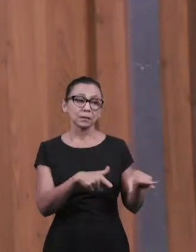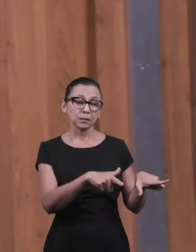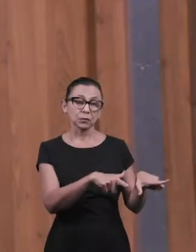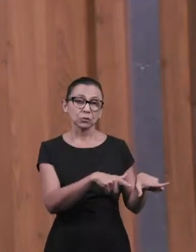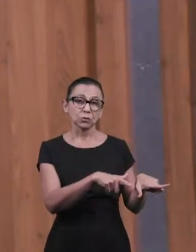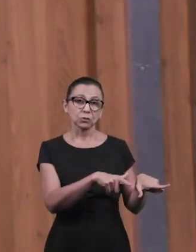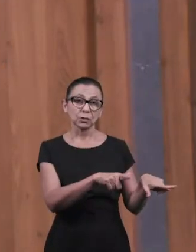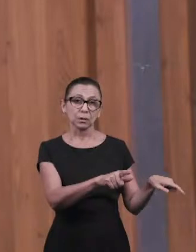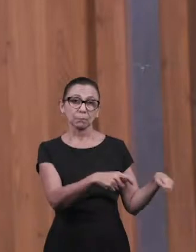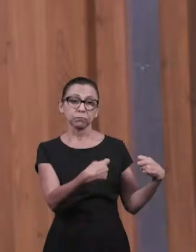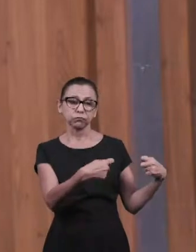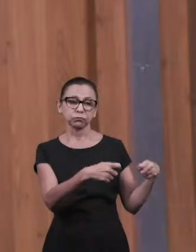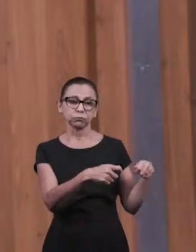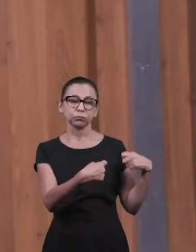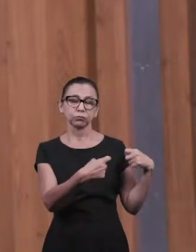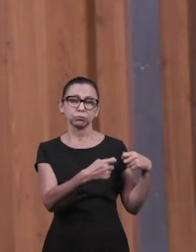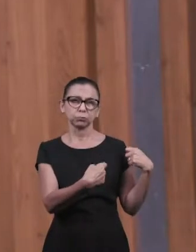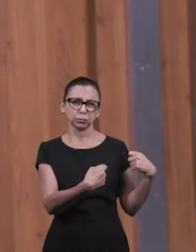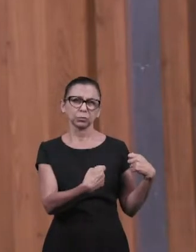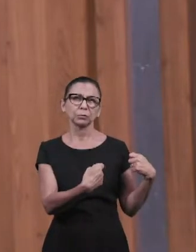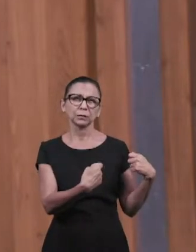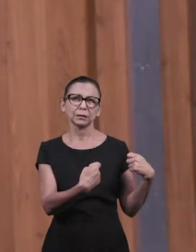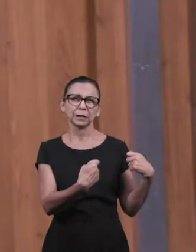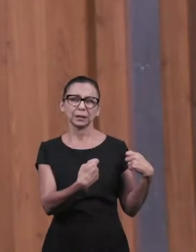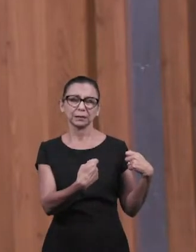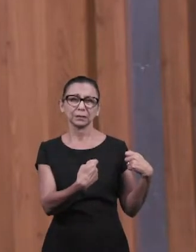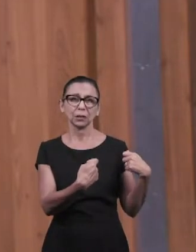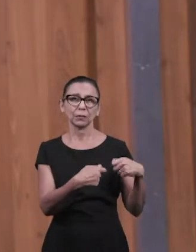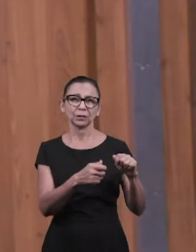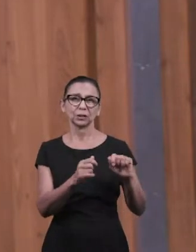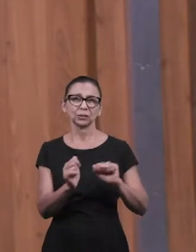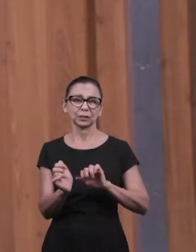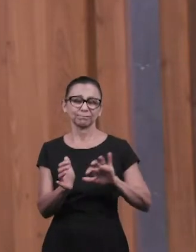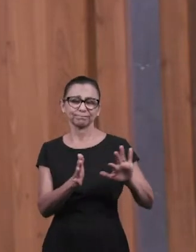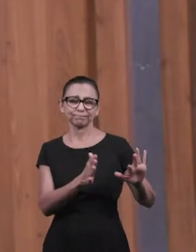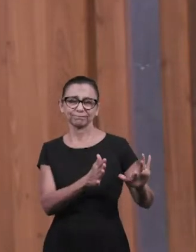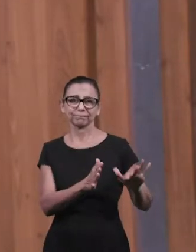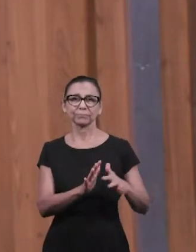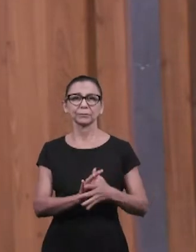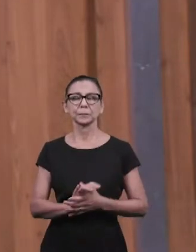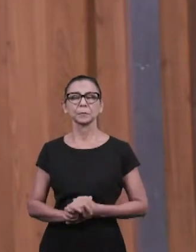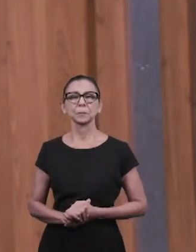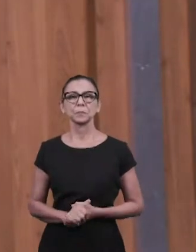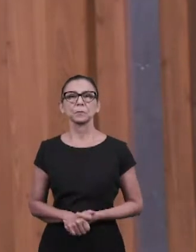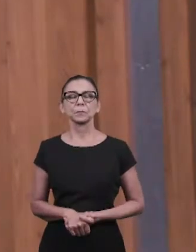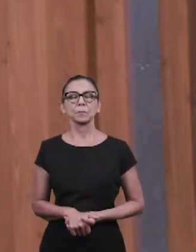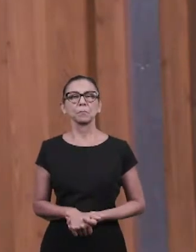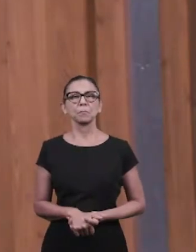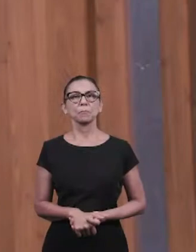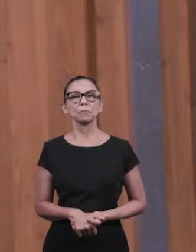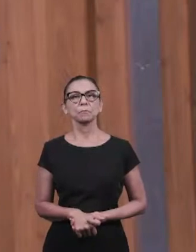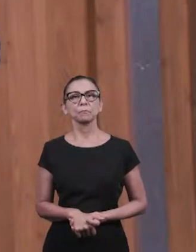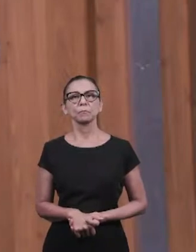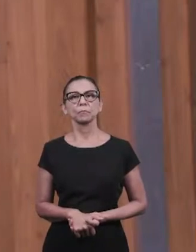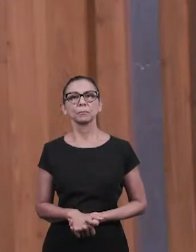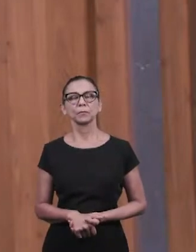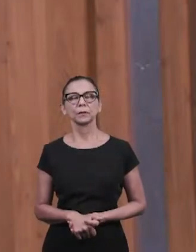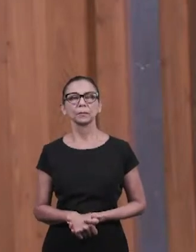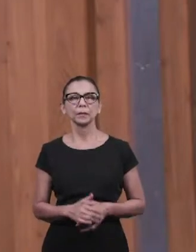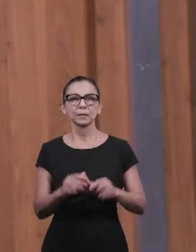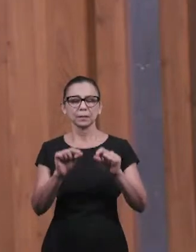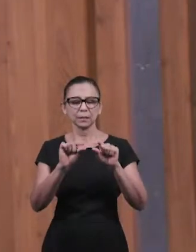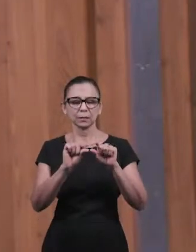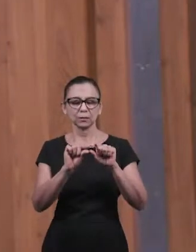a verdadeira fé. Então, é muito boa a sua resposta. Nós vamos ver agora a frase que foi enviada